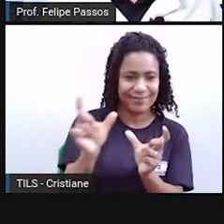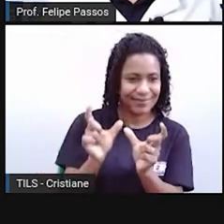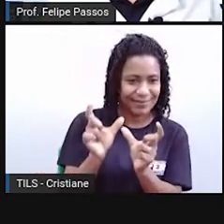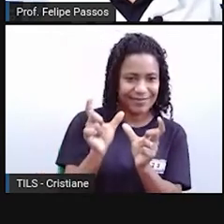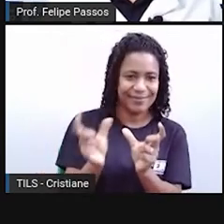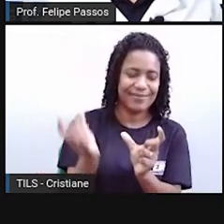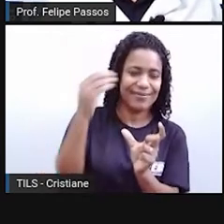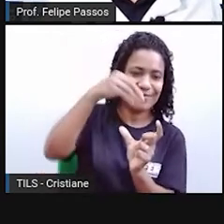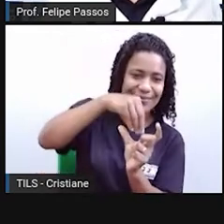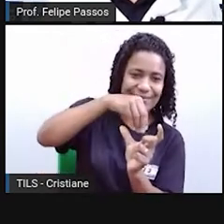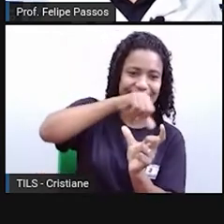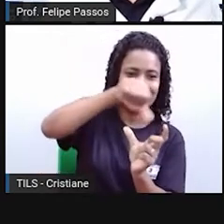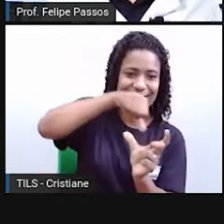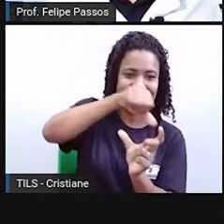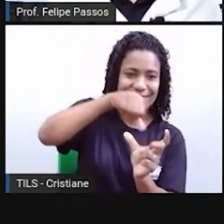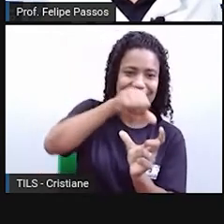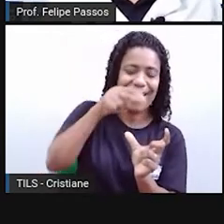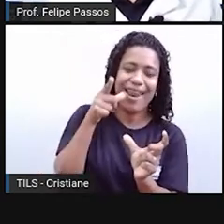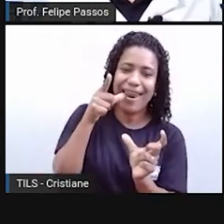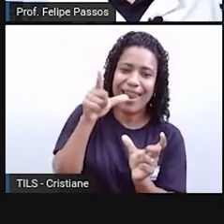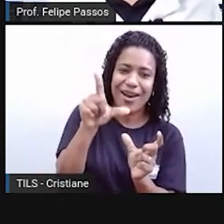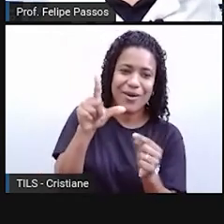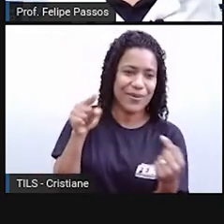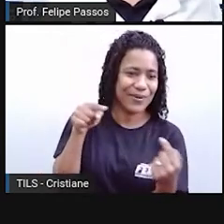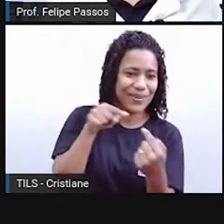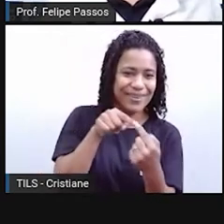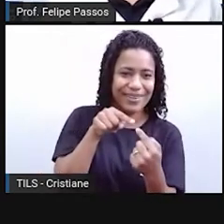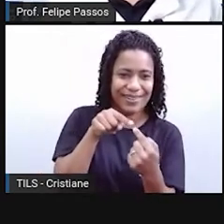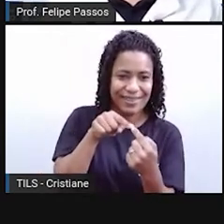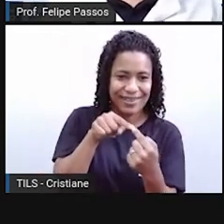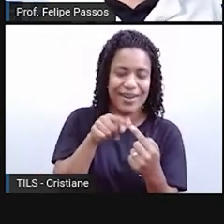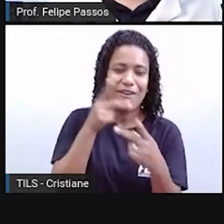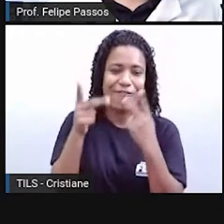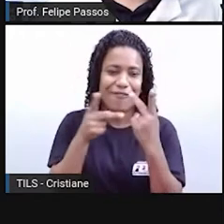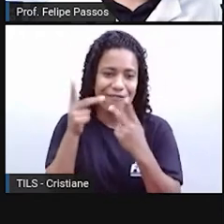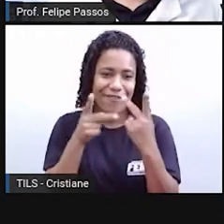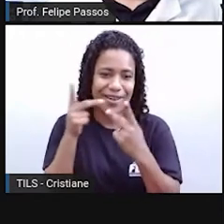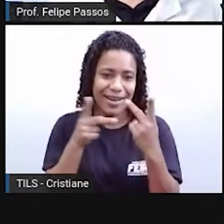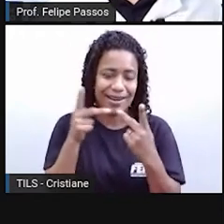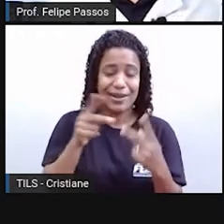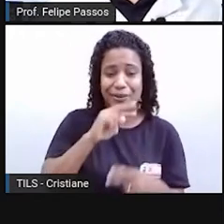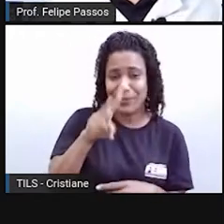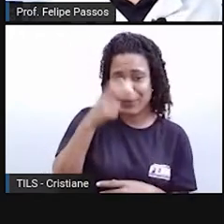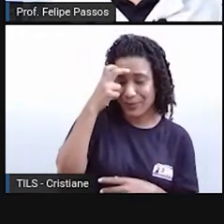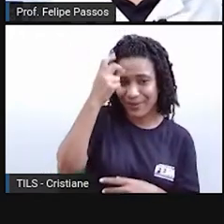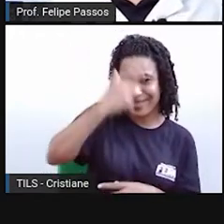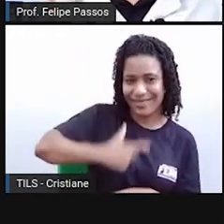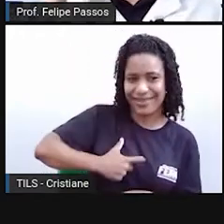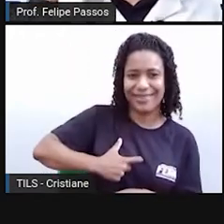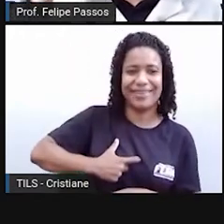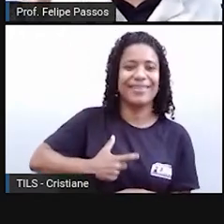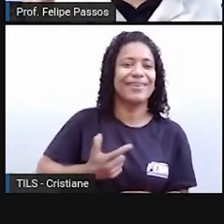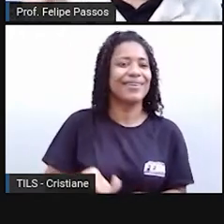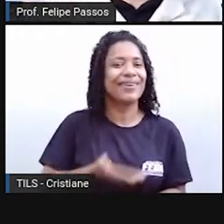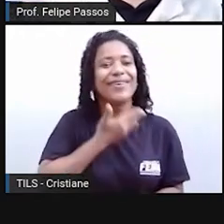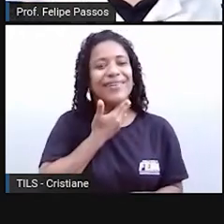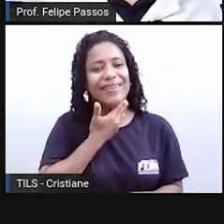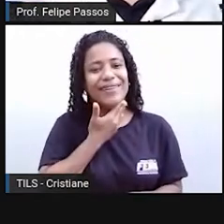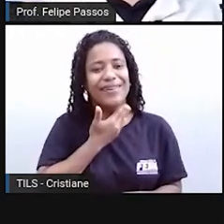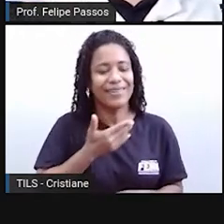adequar à nossa língua, para se adequar à nossa fala, ao nosso jeito de falar. Alguns sons